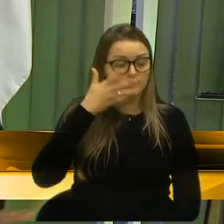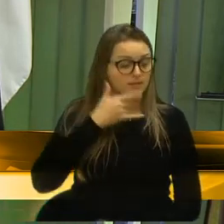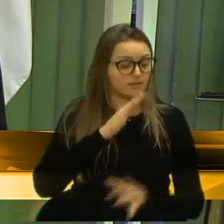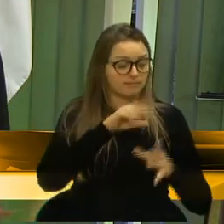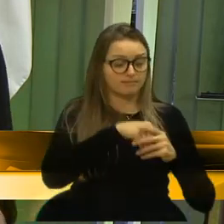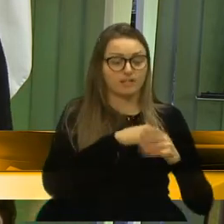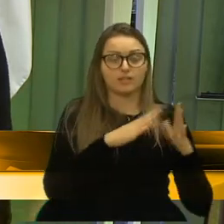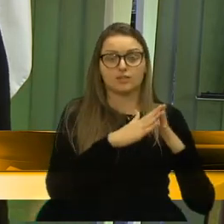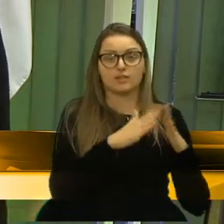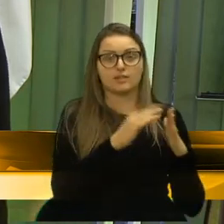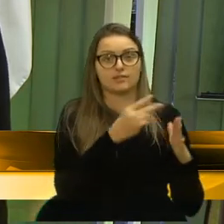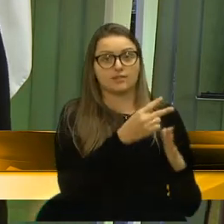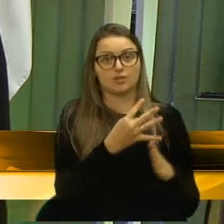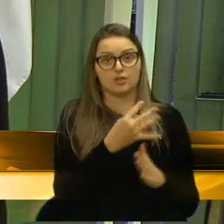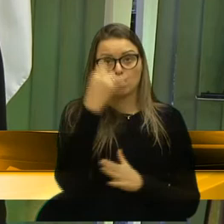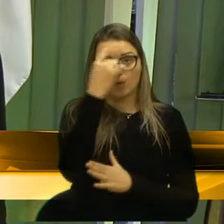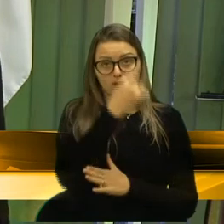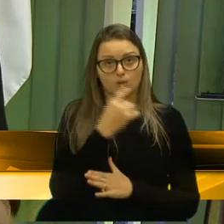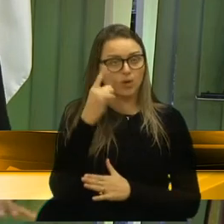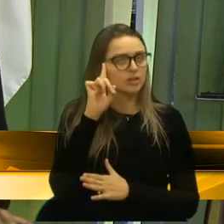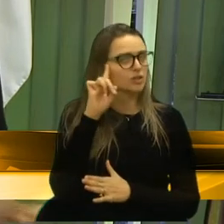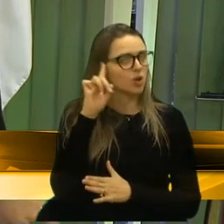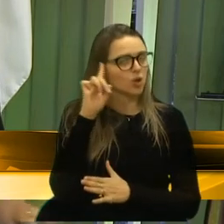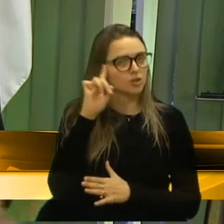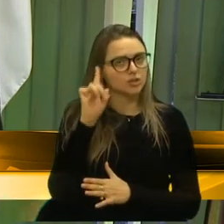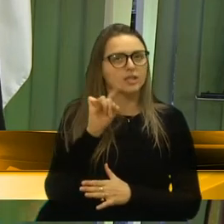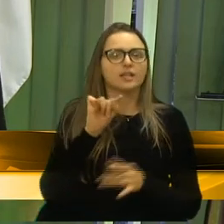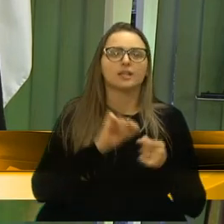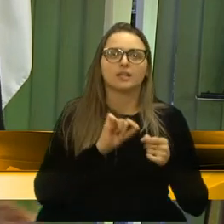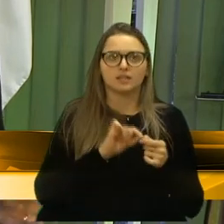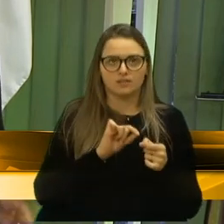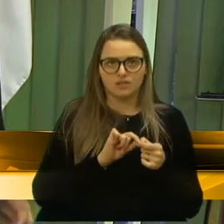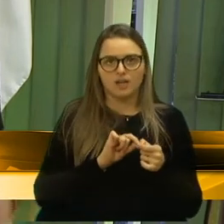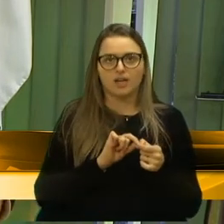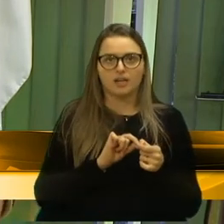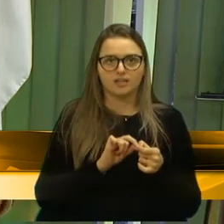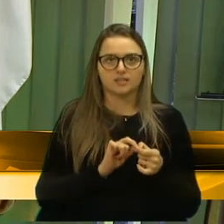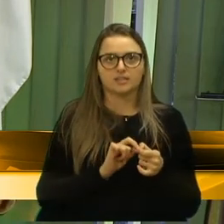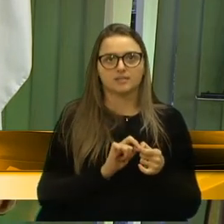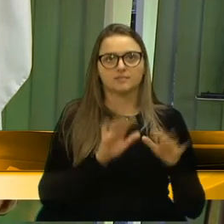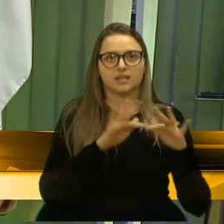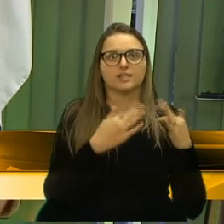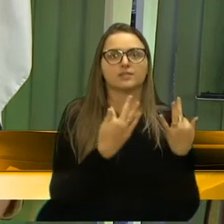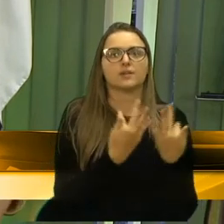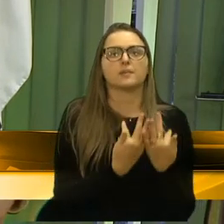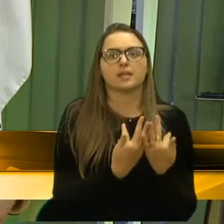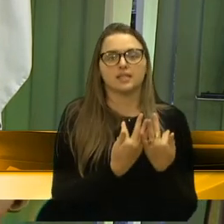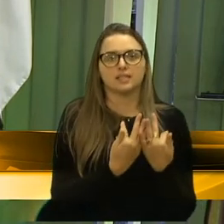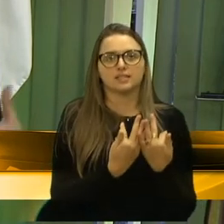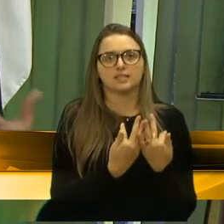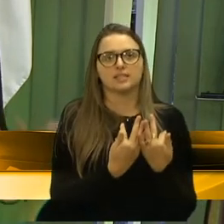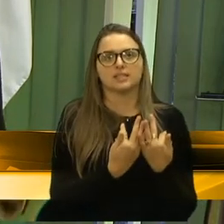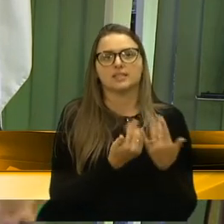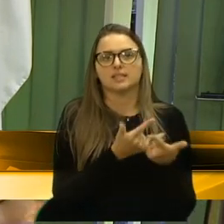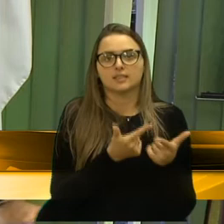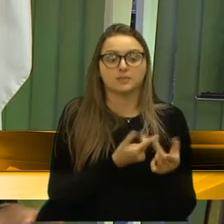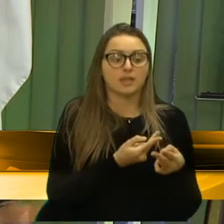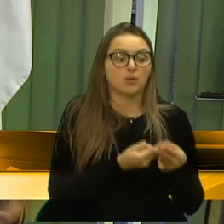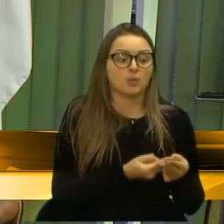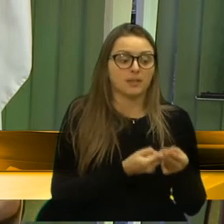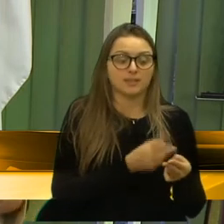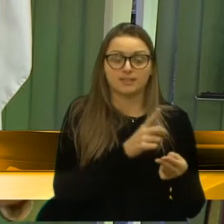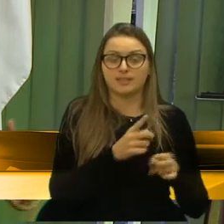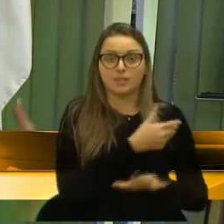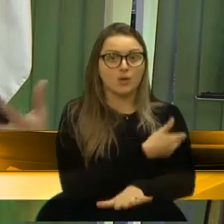24 horas por dia. E isso acaba fazendo com que, sim, as famílias não estavam mais acostumadas com